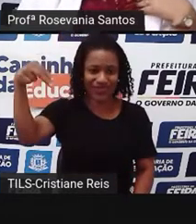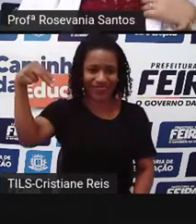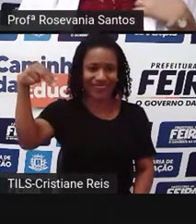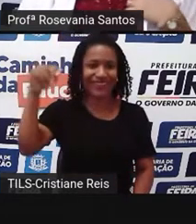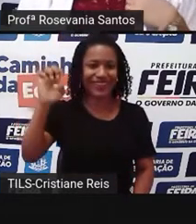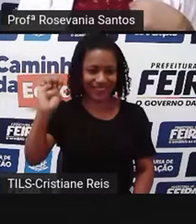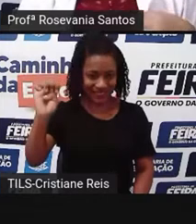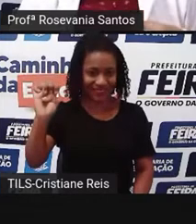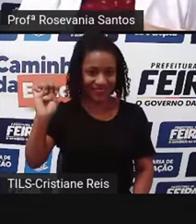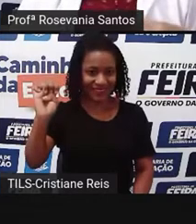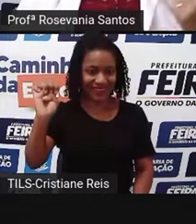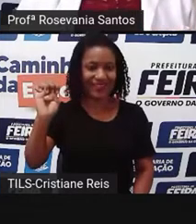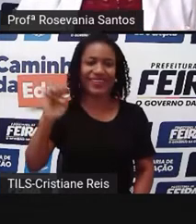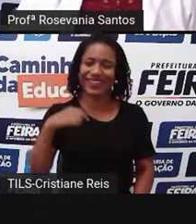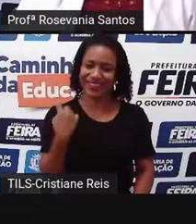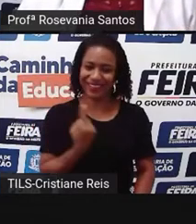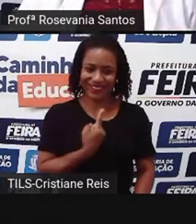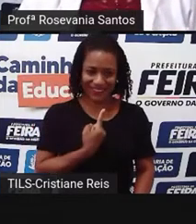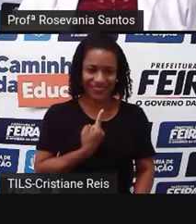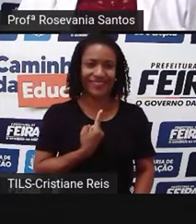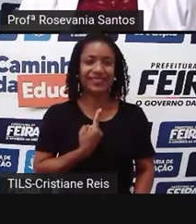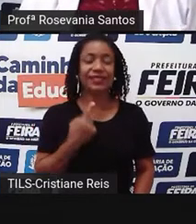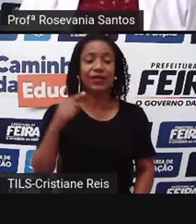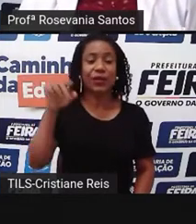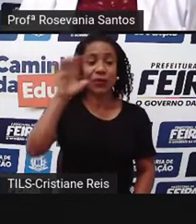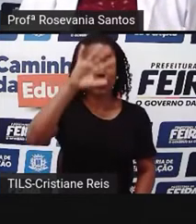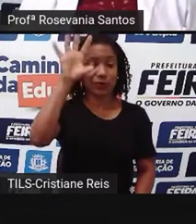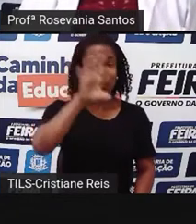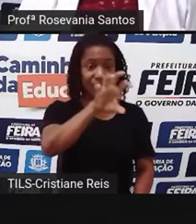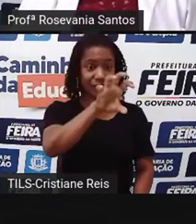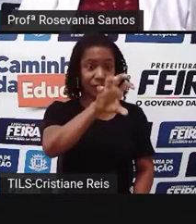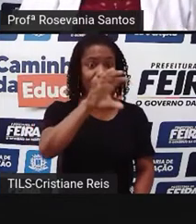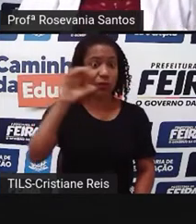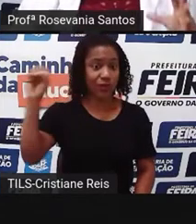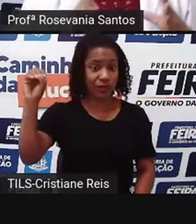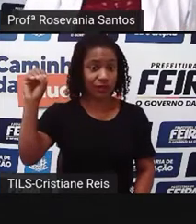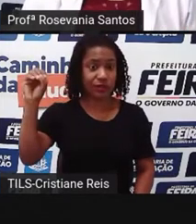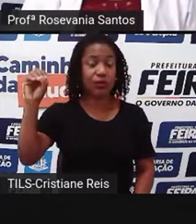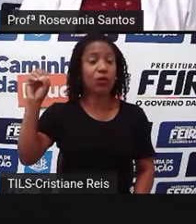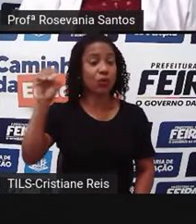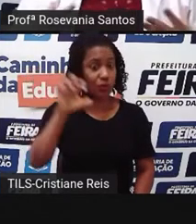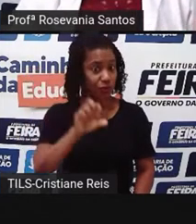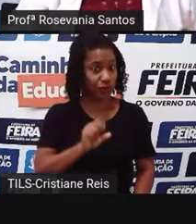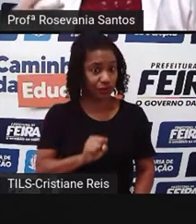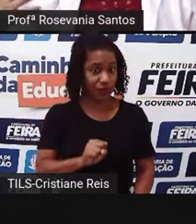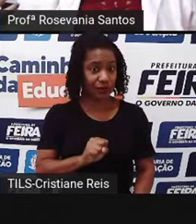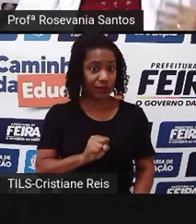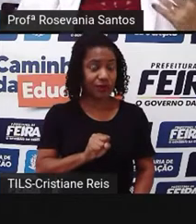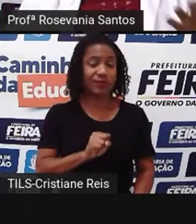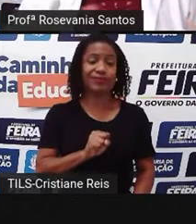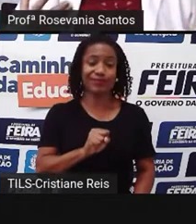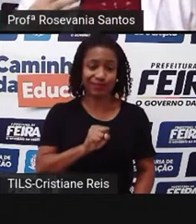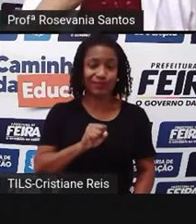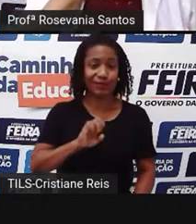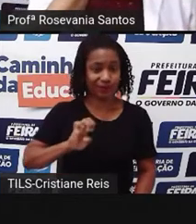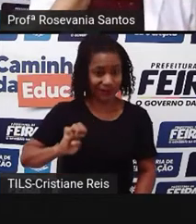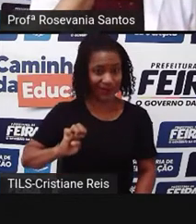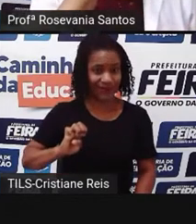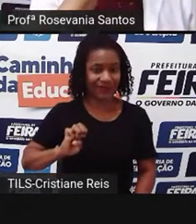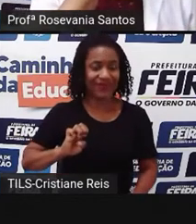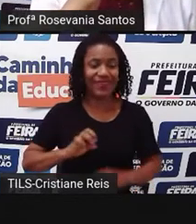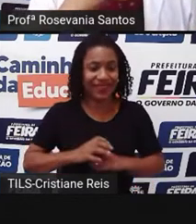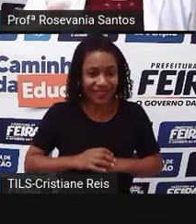querida, né? Maravilhosa, o centro-oeste, sudeste e o sul. Então, são essas, né? As principais